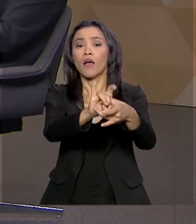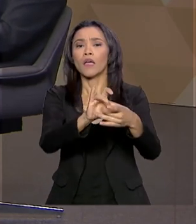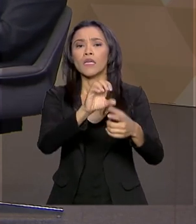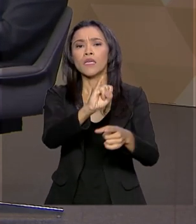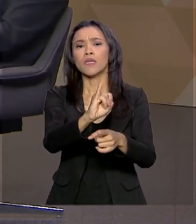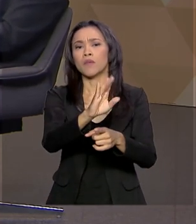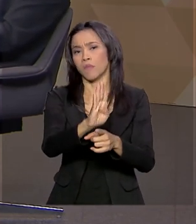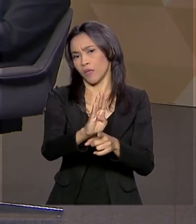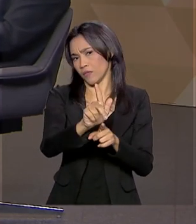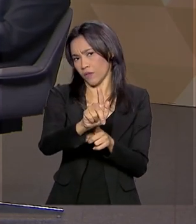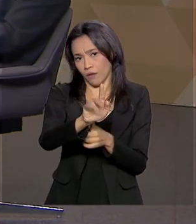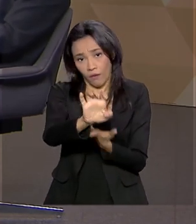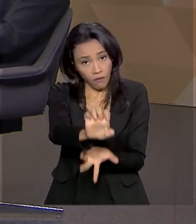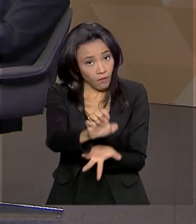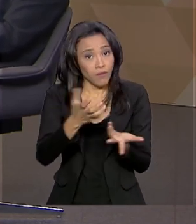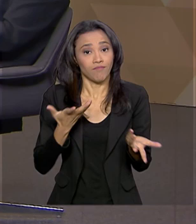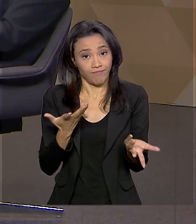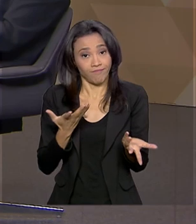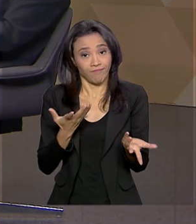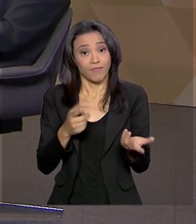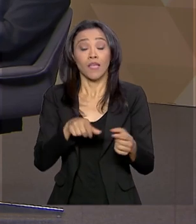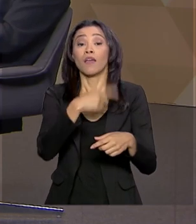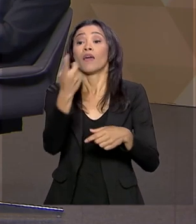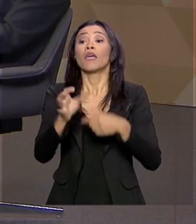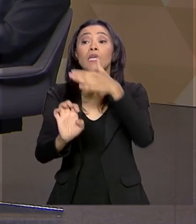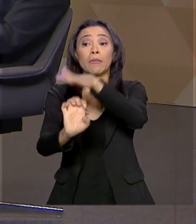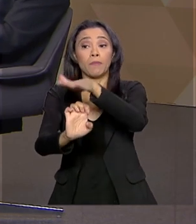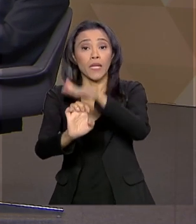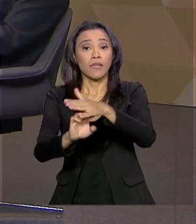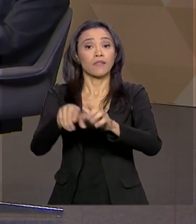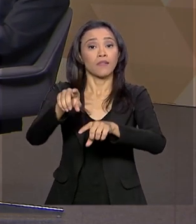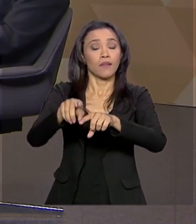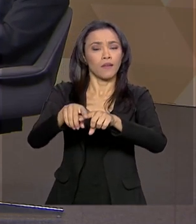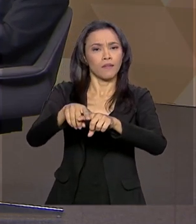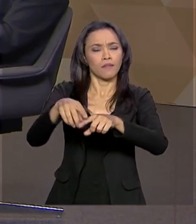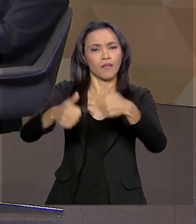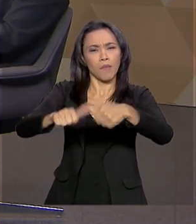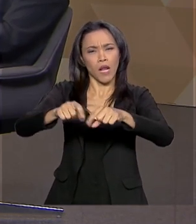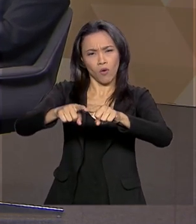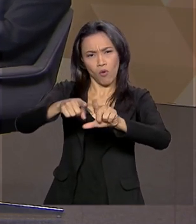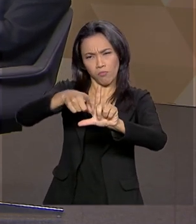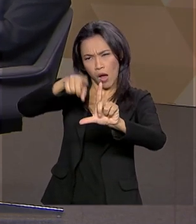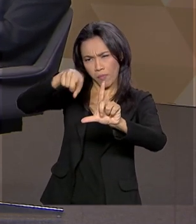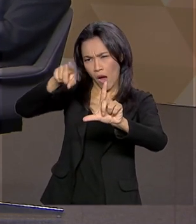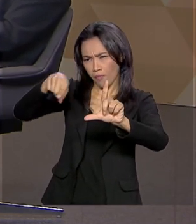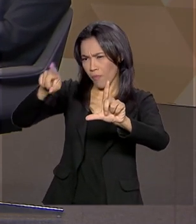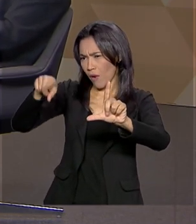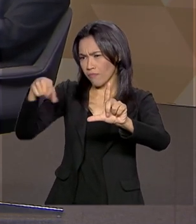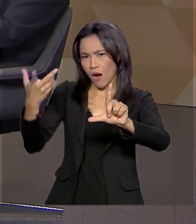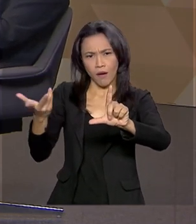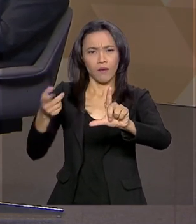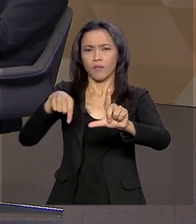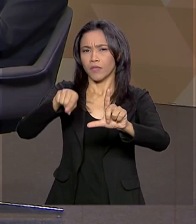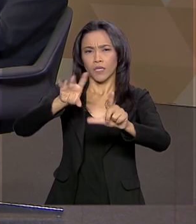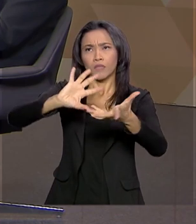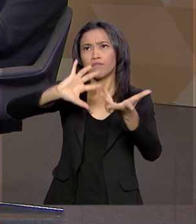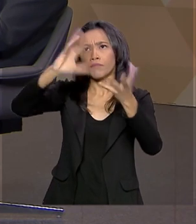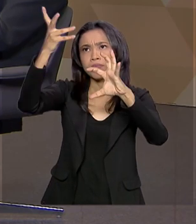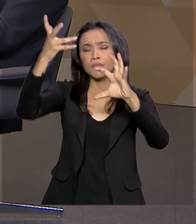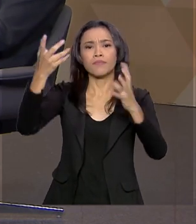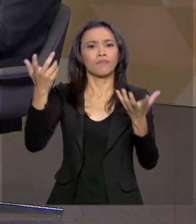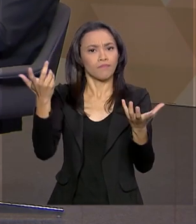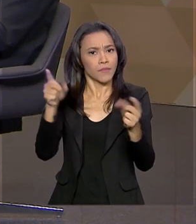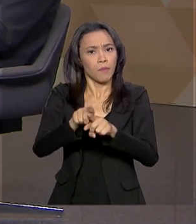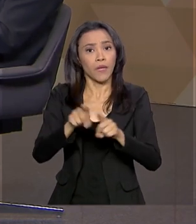pode trabalhar com empresas que fazem geoprocessamento, avaliação do clima na Amazônia, né? Tem as